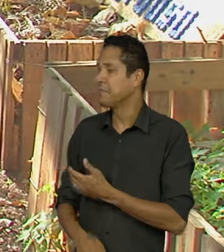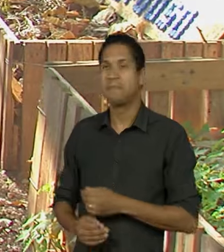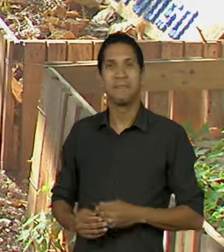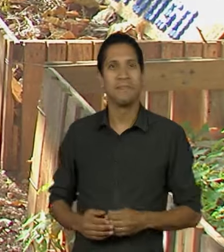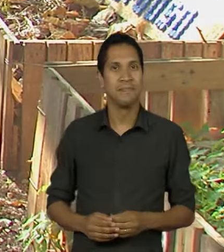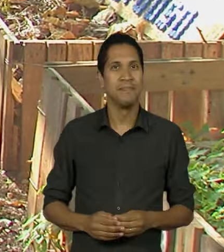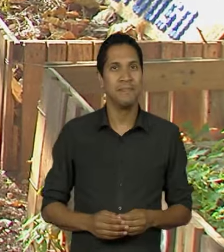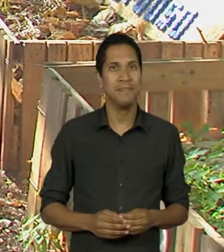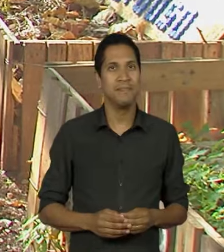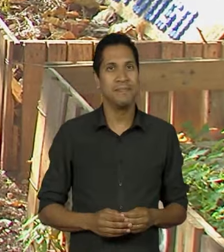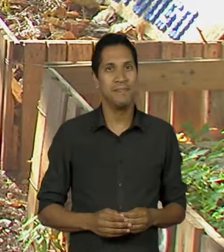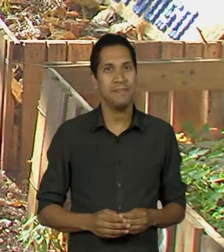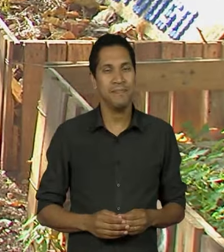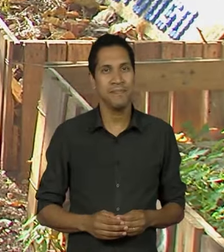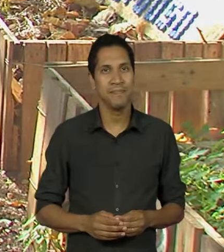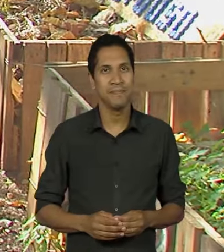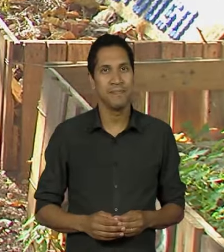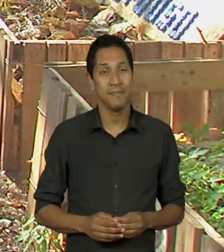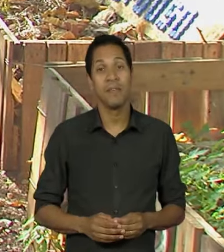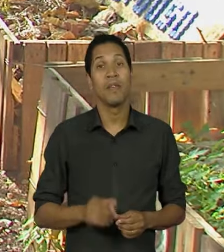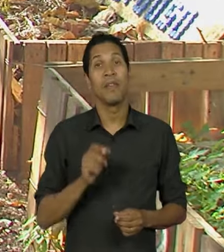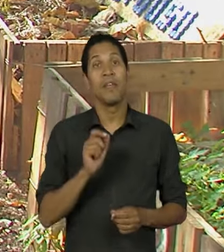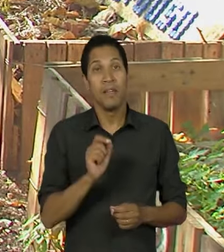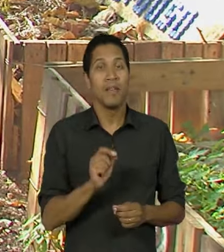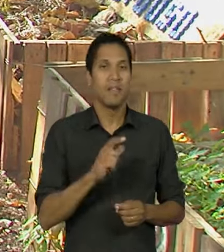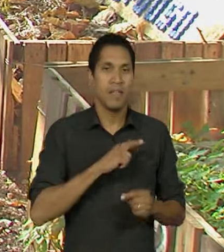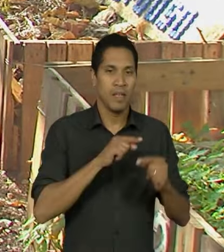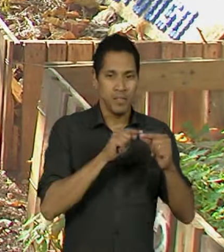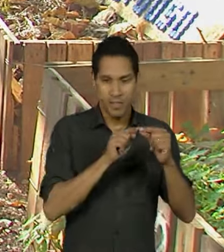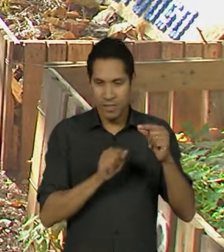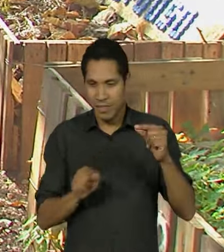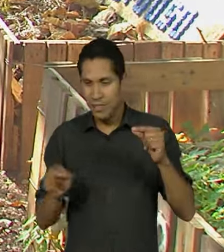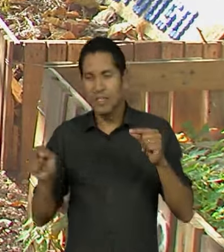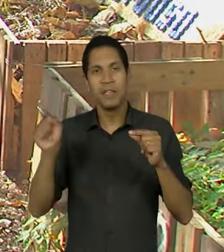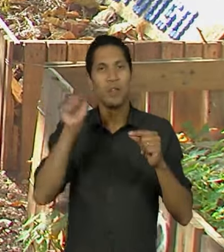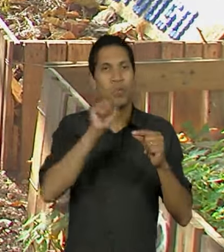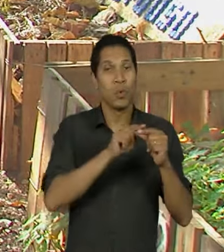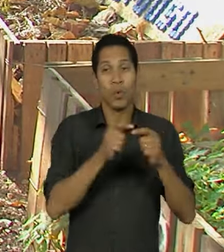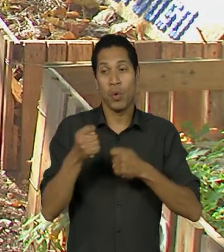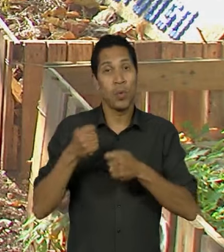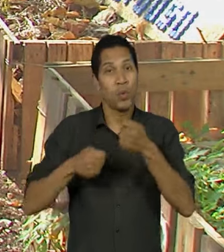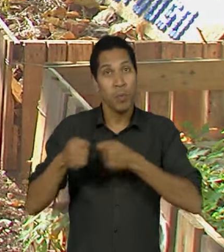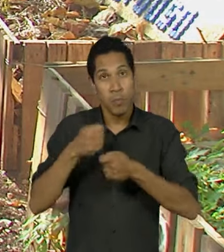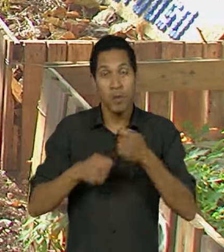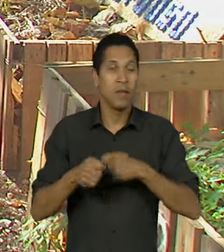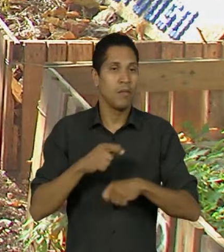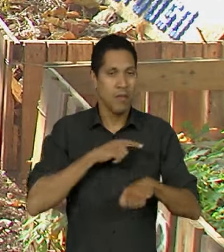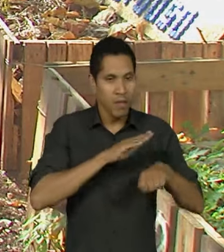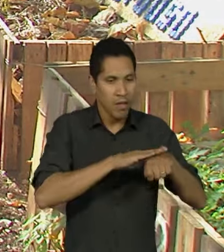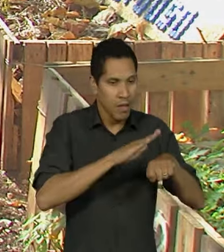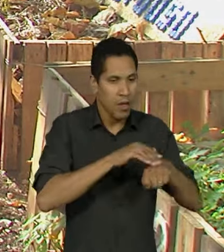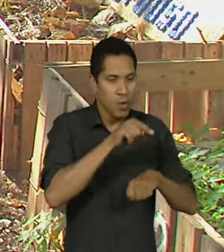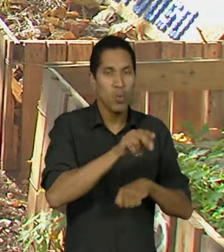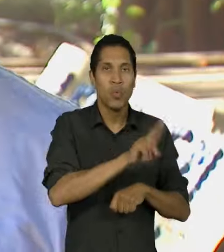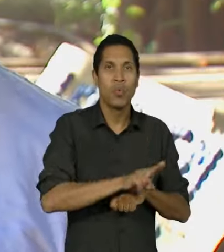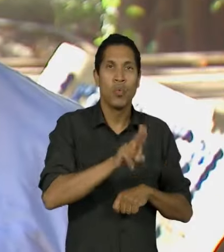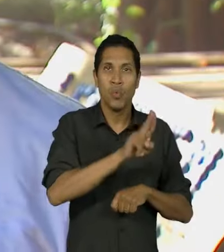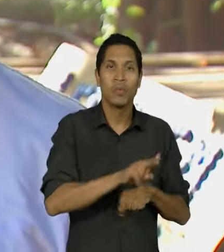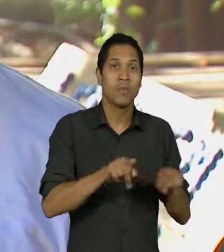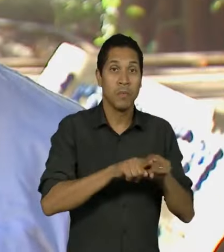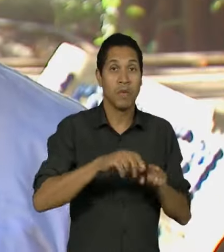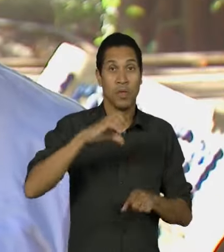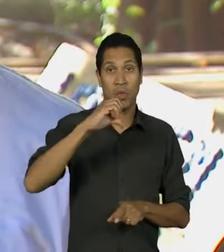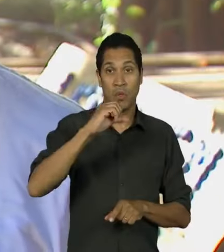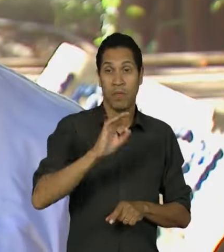nas leiras, que entra nesse ciclo de economia circular. O composto que é gerado, ele é usado, 90